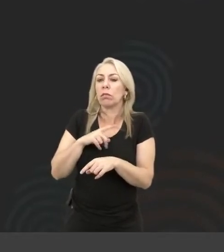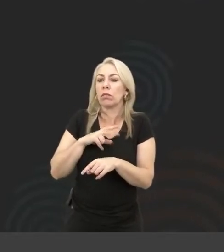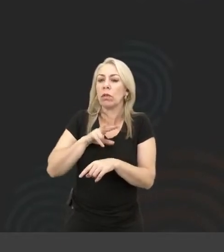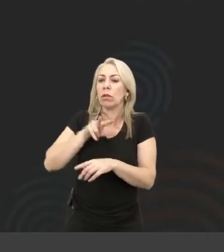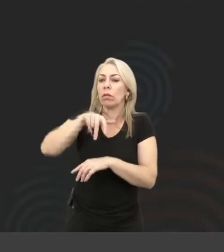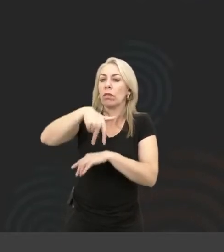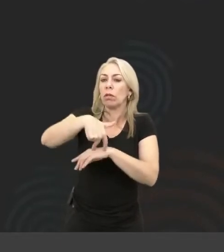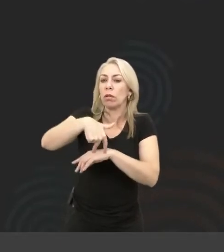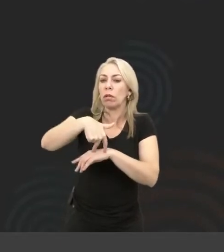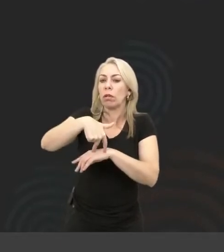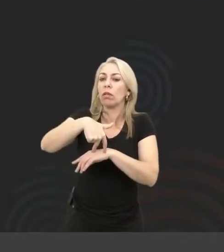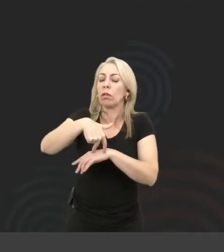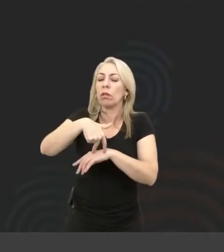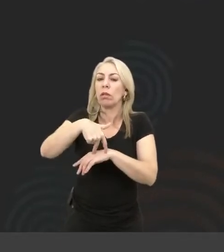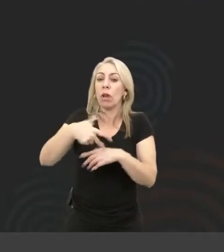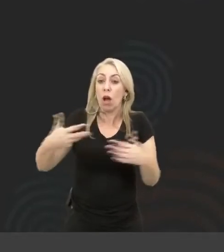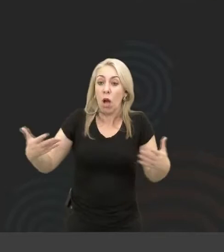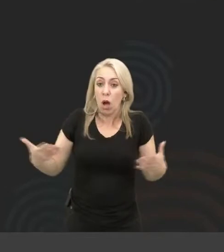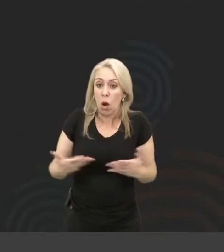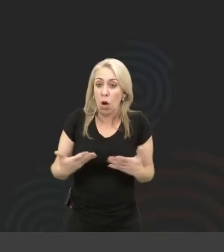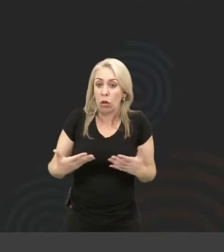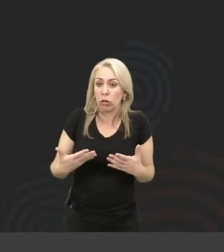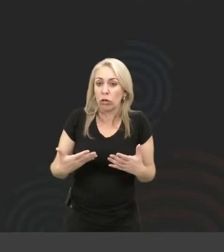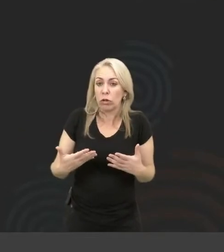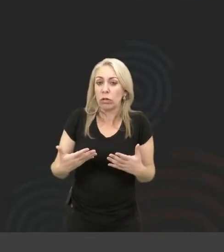protagonismo que eu ocupo hoje,